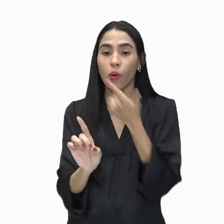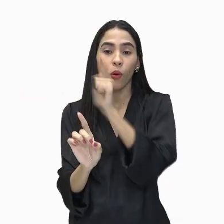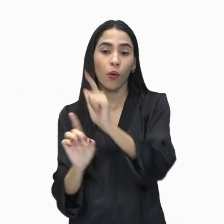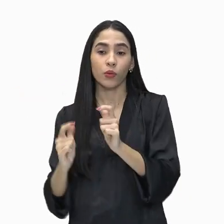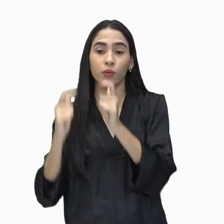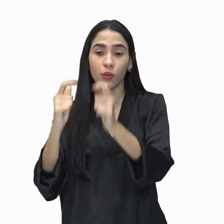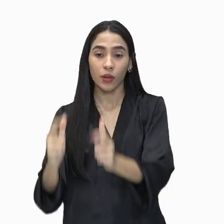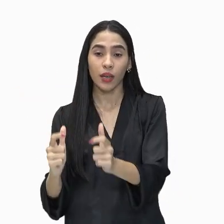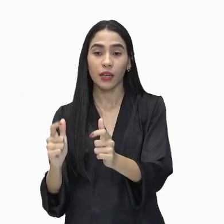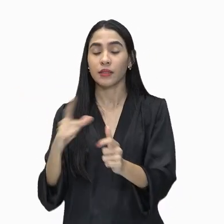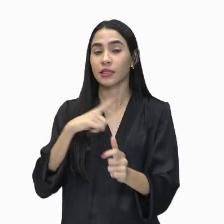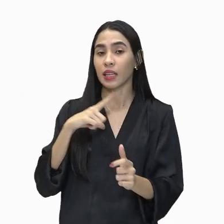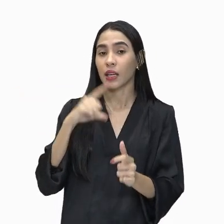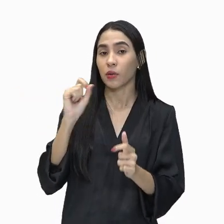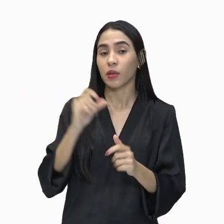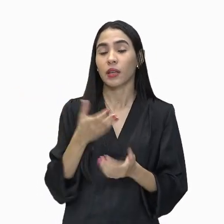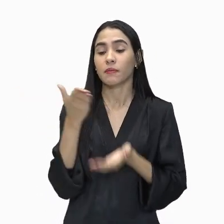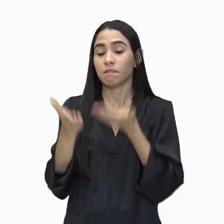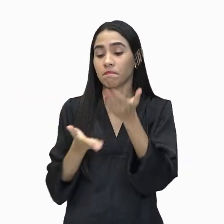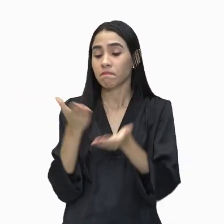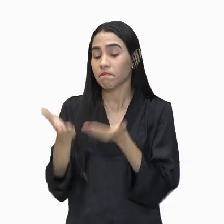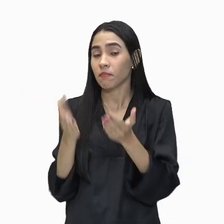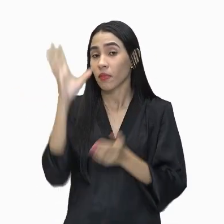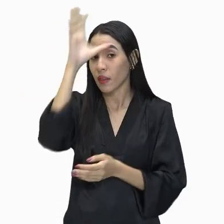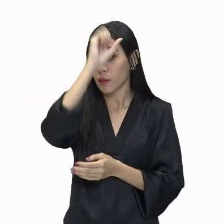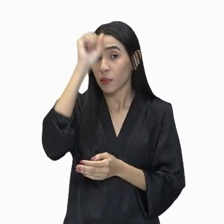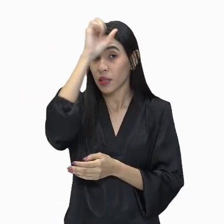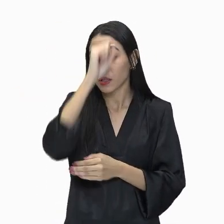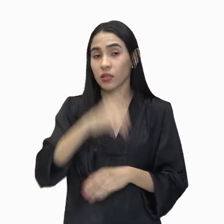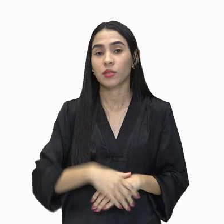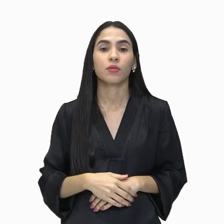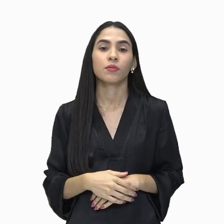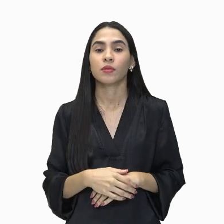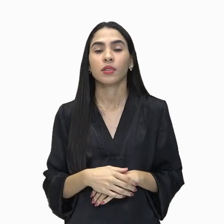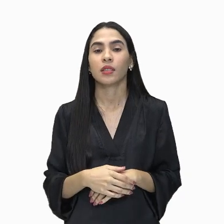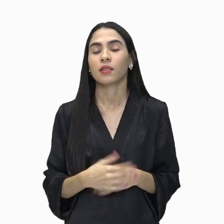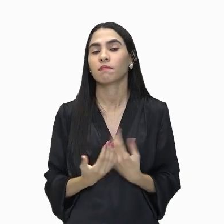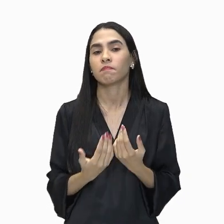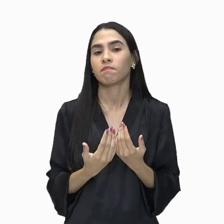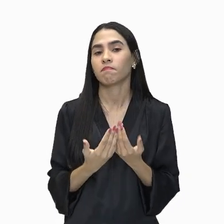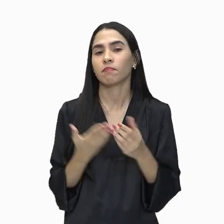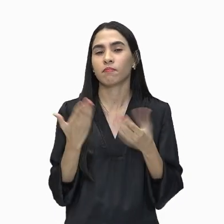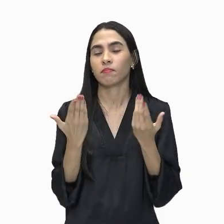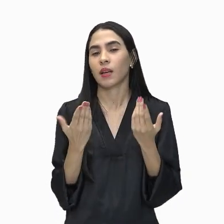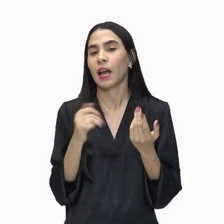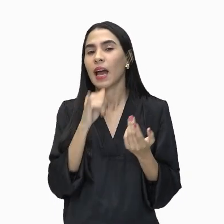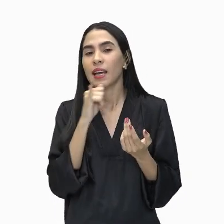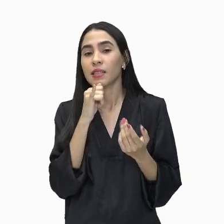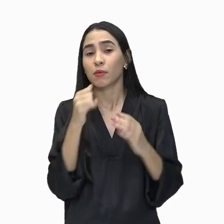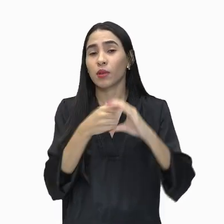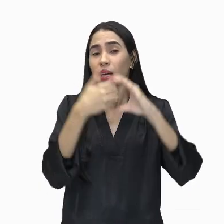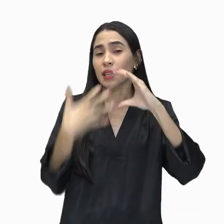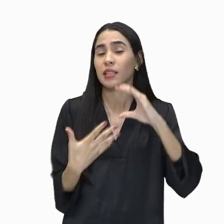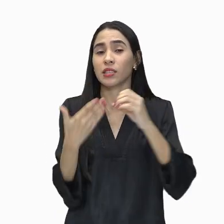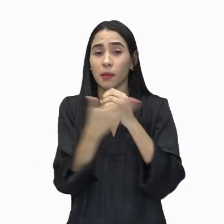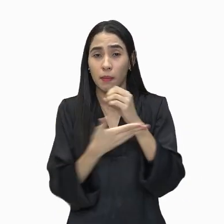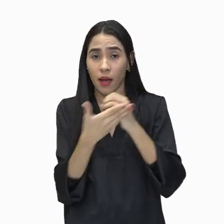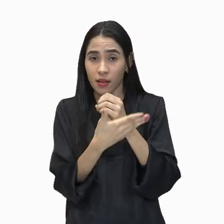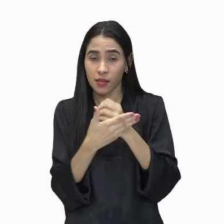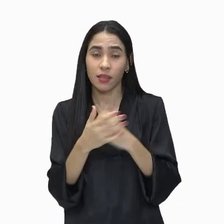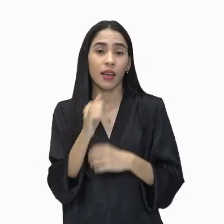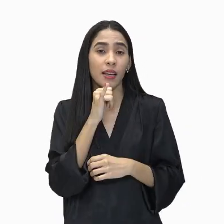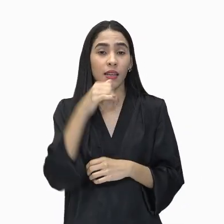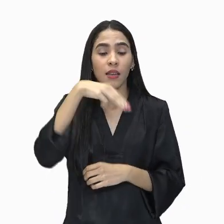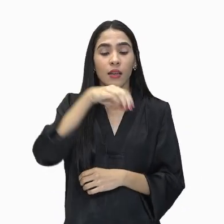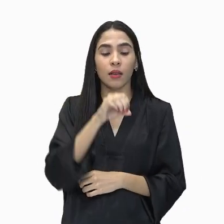onde ele tem aí atendido, por exemplo, as suas necessidades básicas. É isso que eu quero dizer, essa